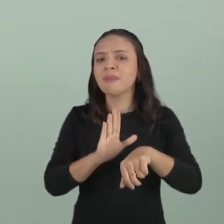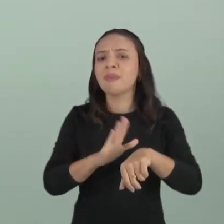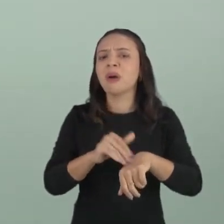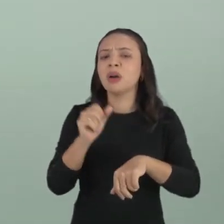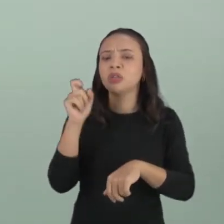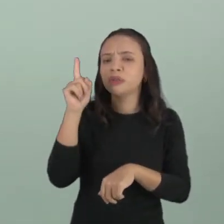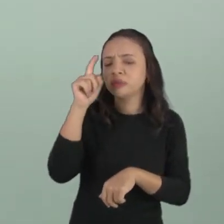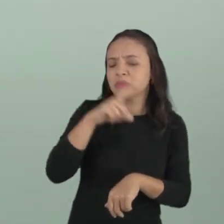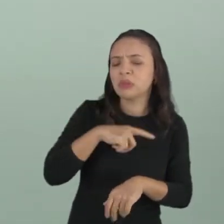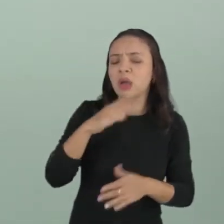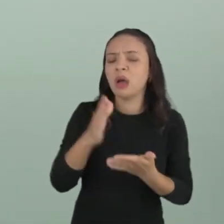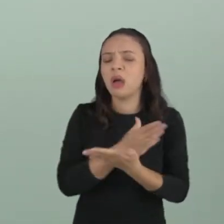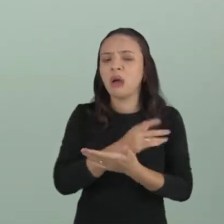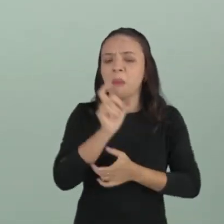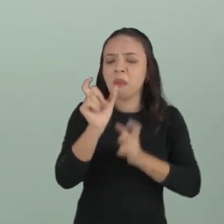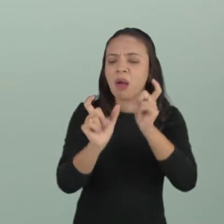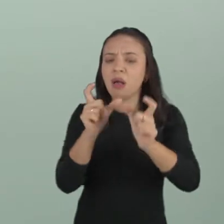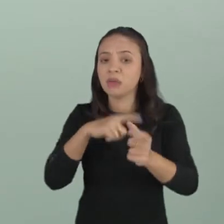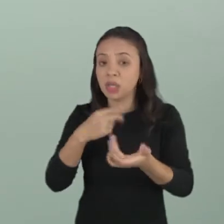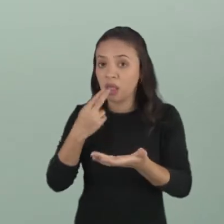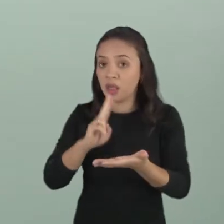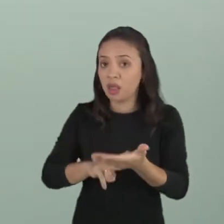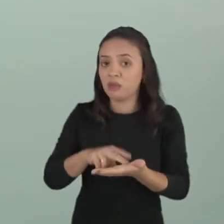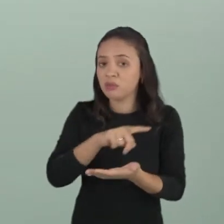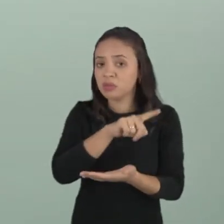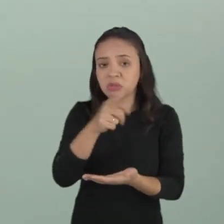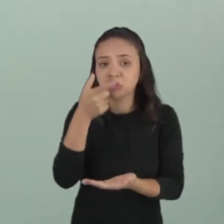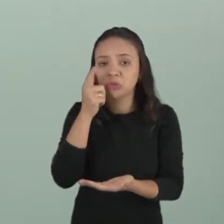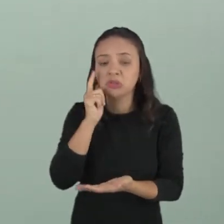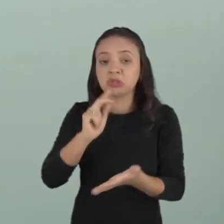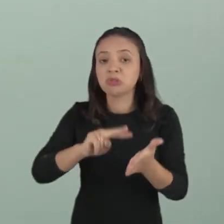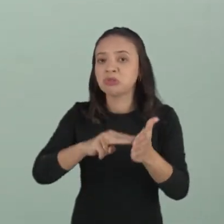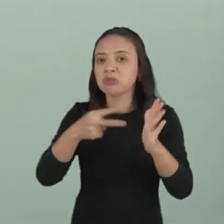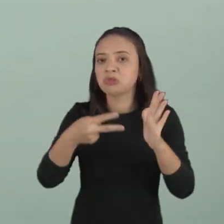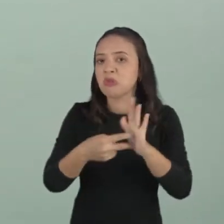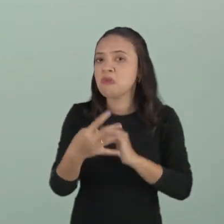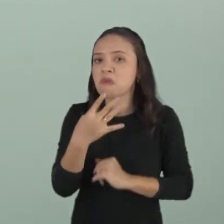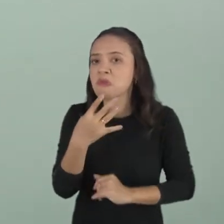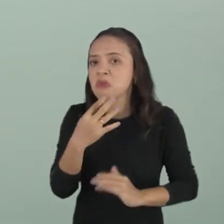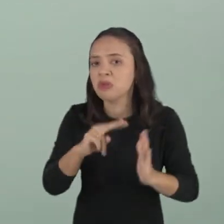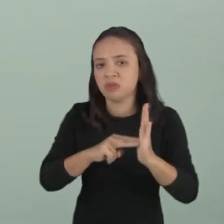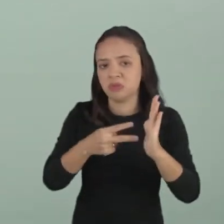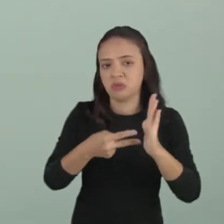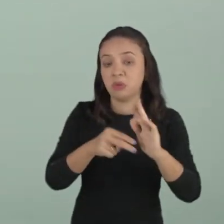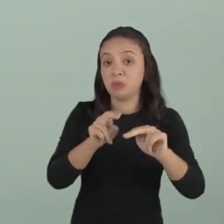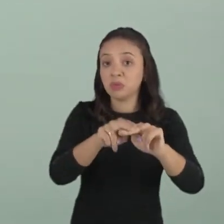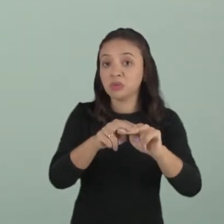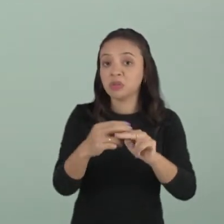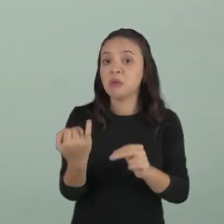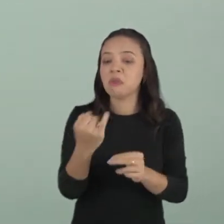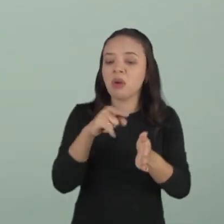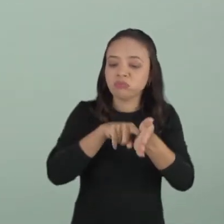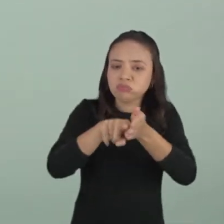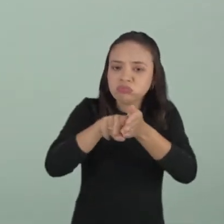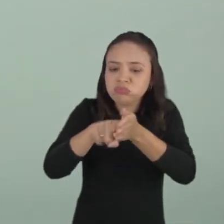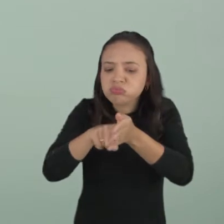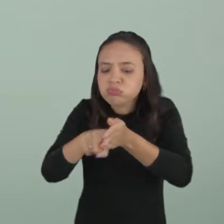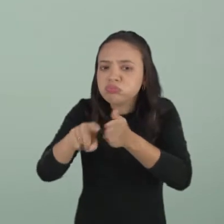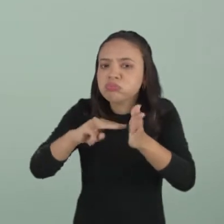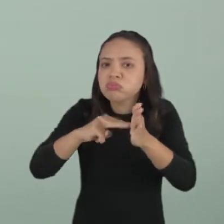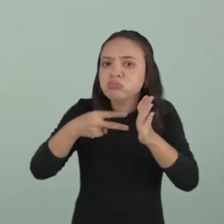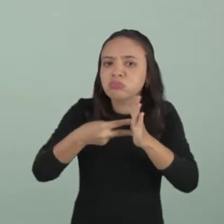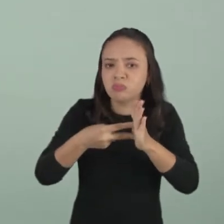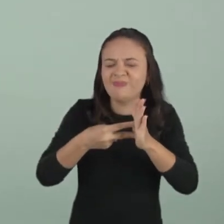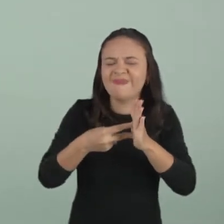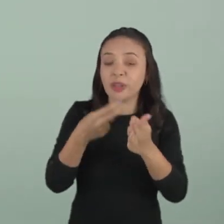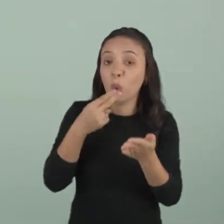palavras que estiveram na carta você não saiba o significado. Por isso é preciso pesquisar o significado.